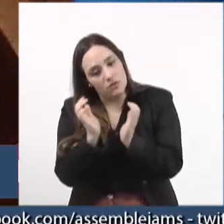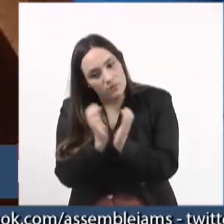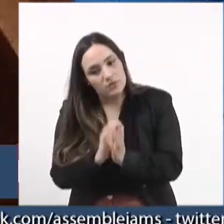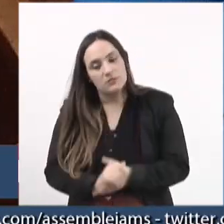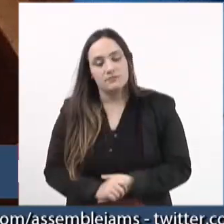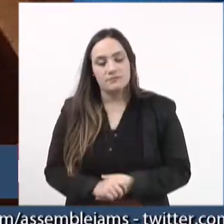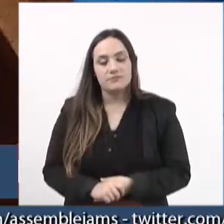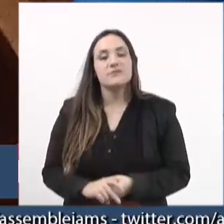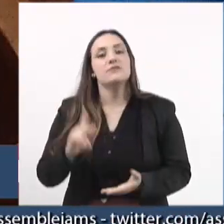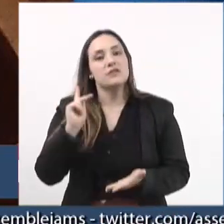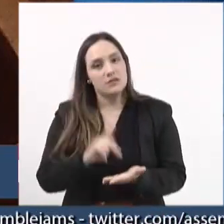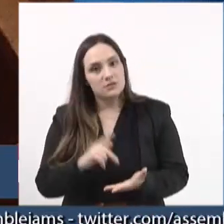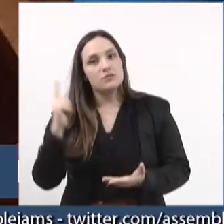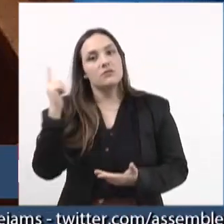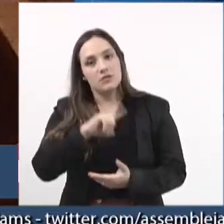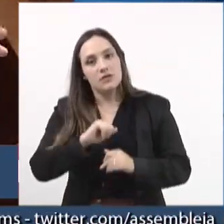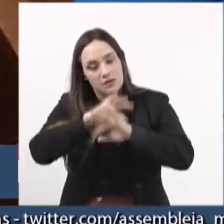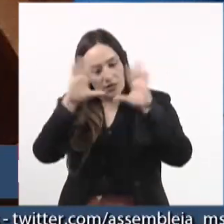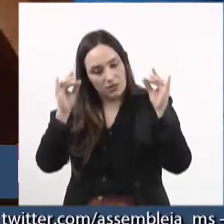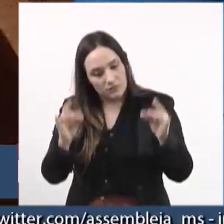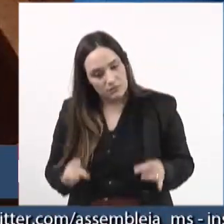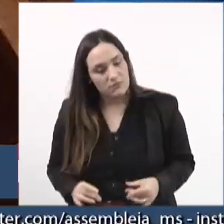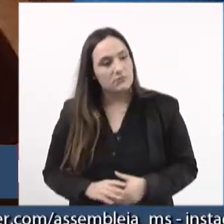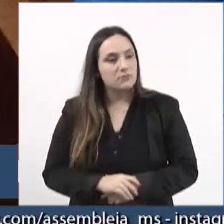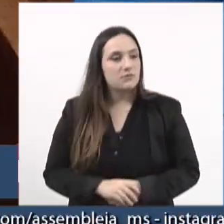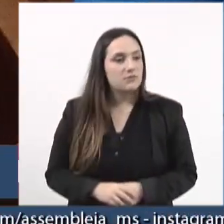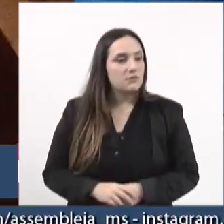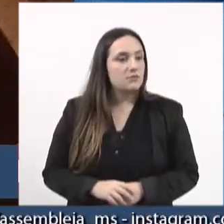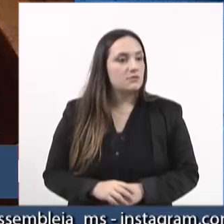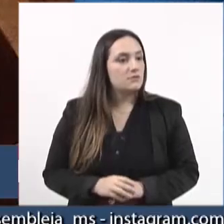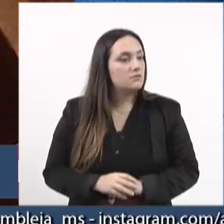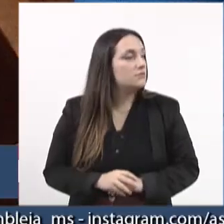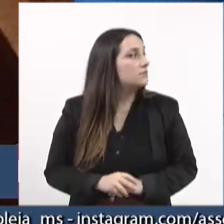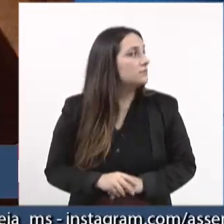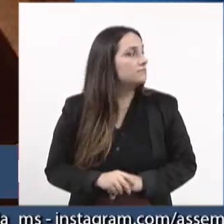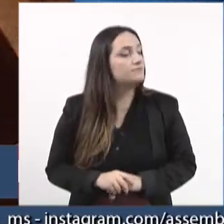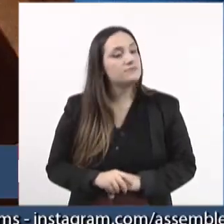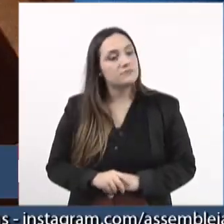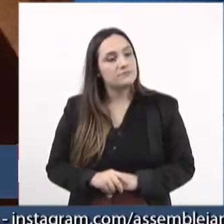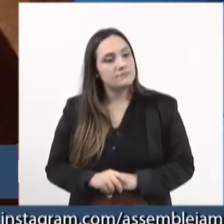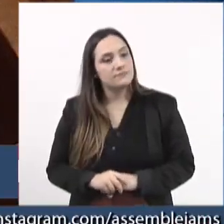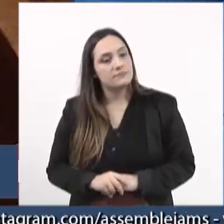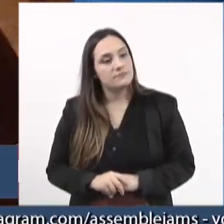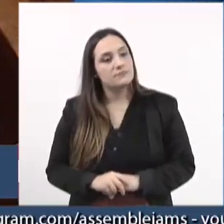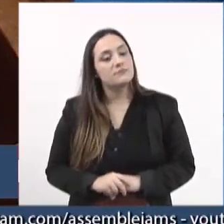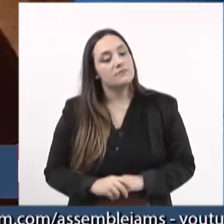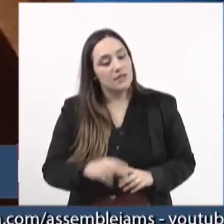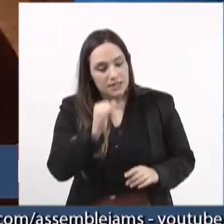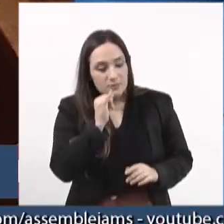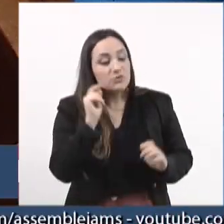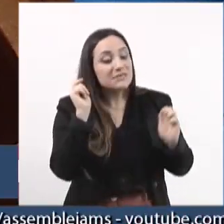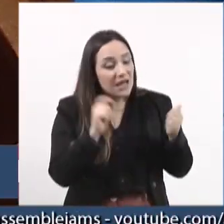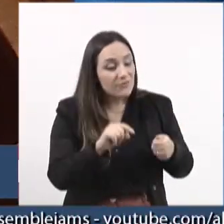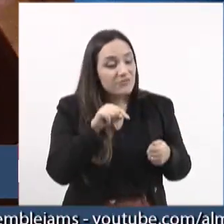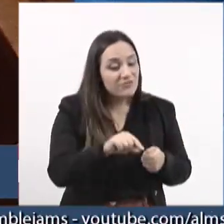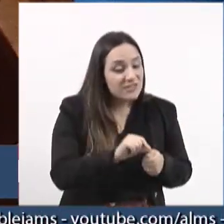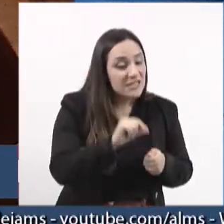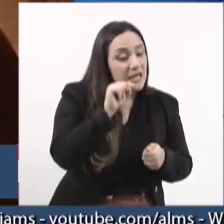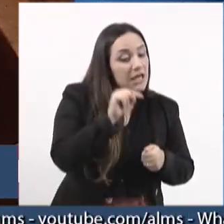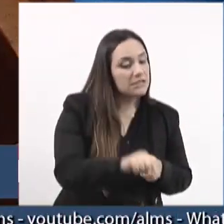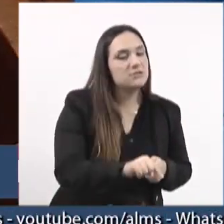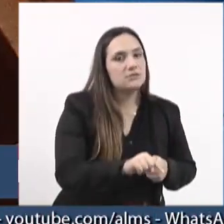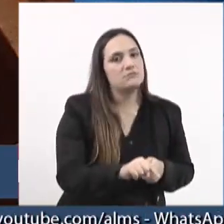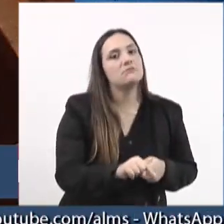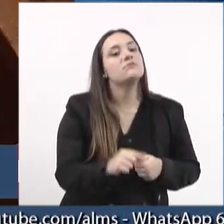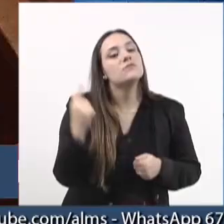que realmente tenha transparência. A gente olhe, ó, é isso que é possível fazer e